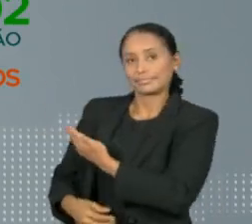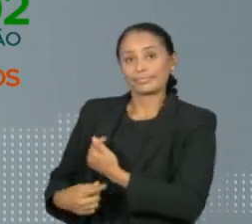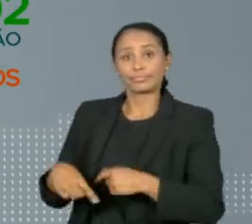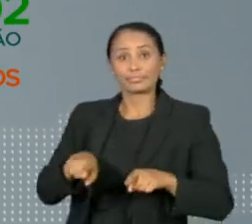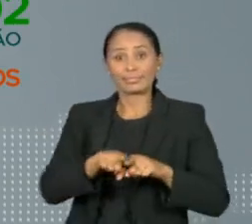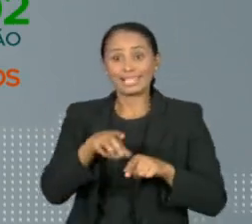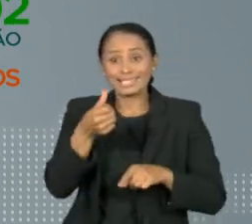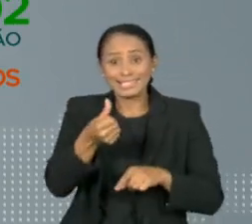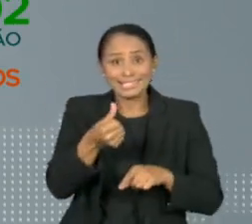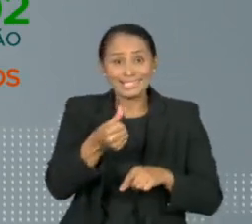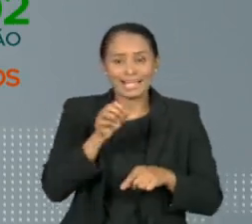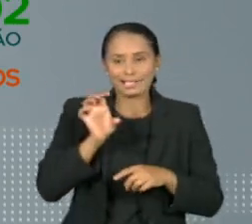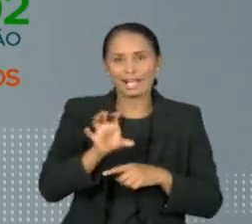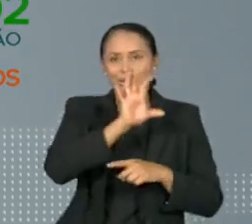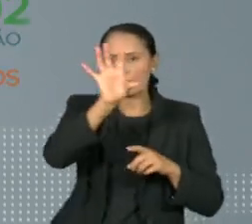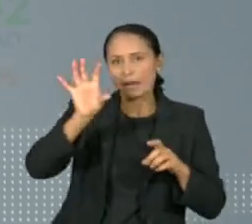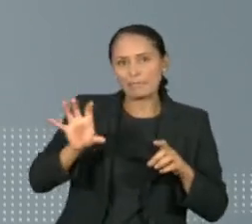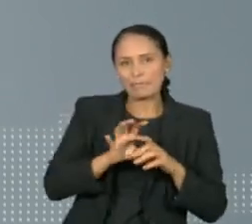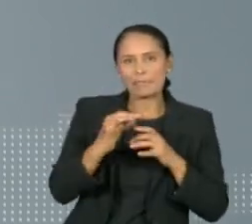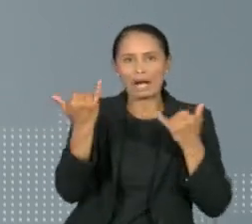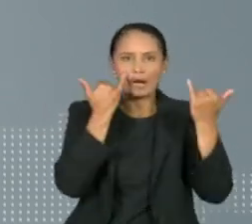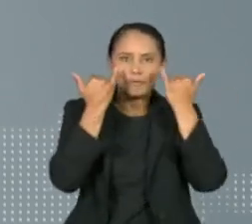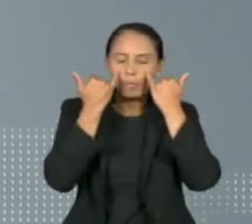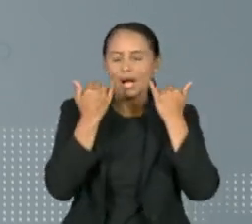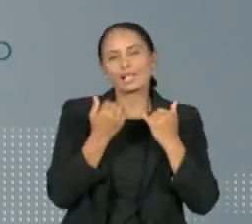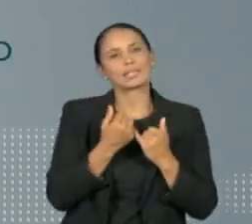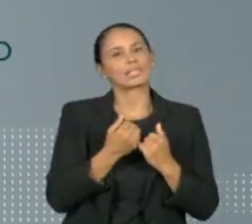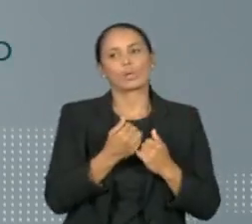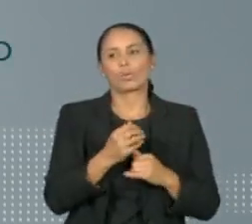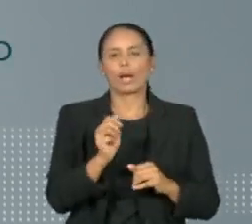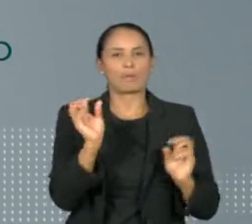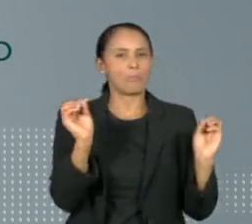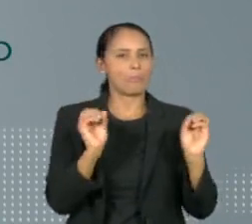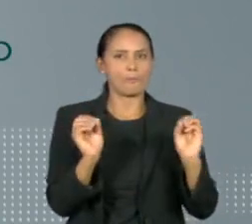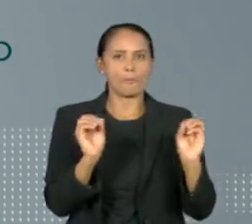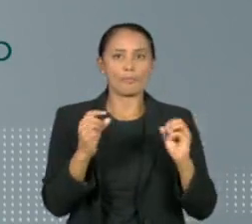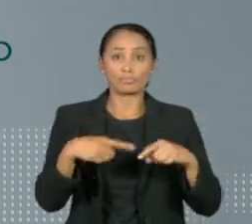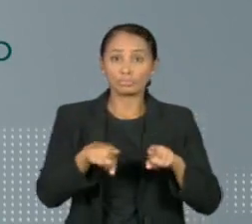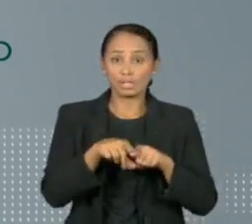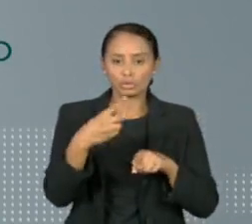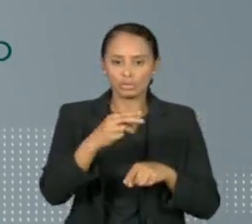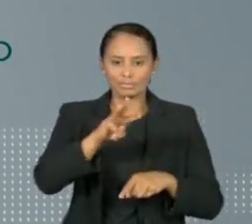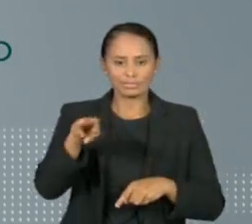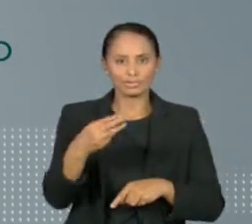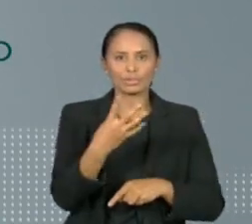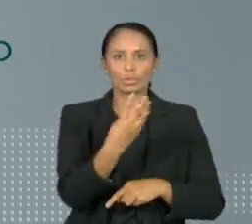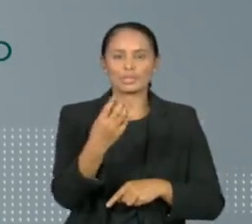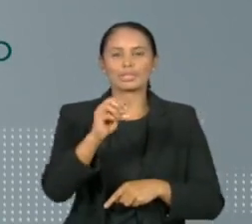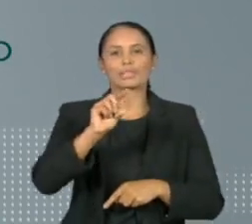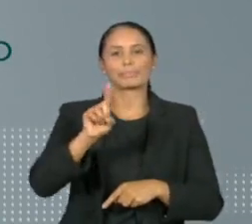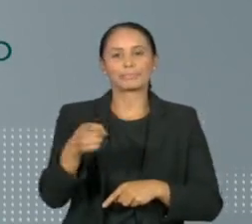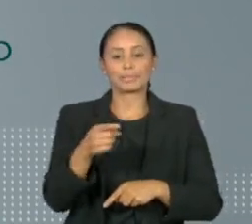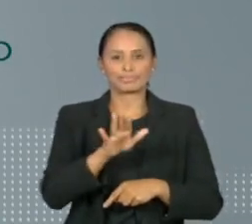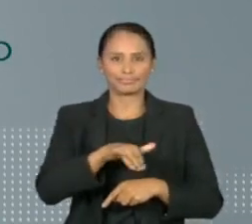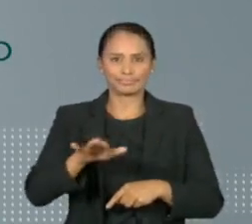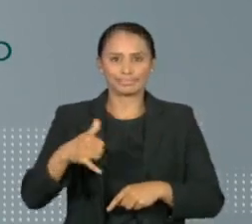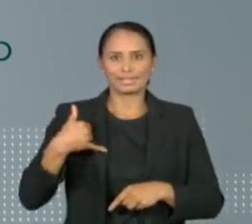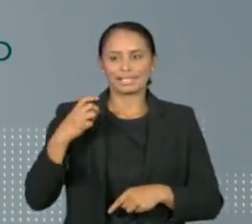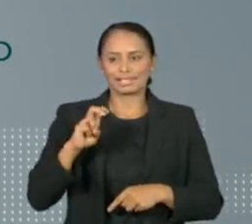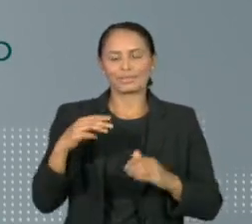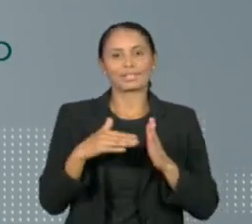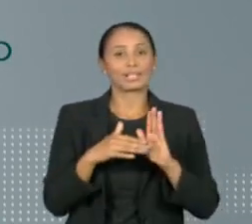estados não atualizaram os dados. 2,4 milhões de entre 5 e 11 anos foram